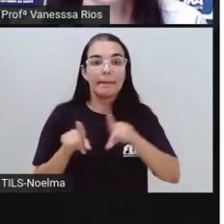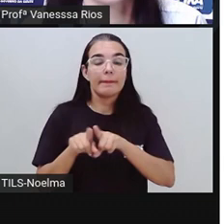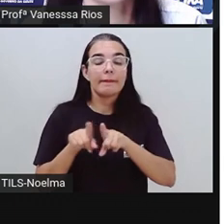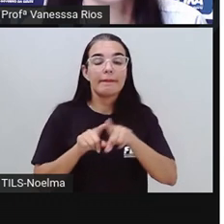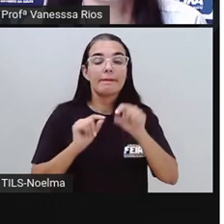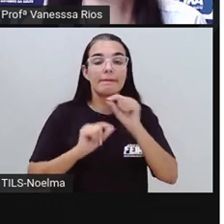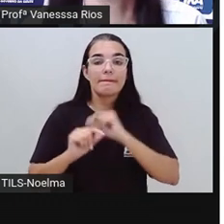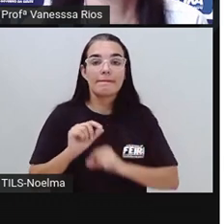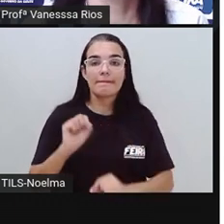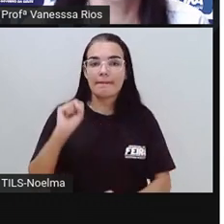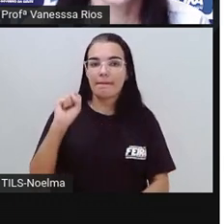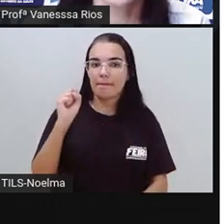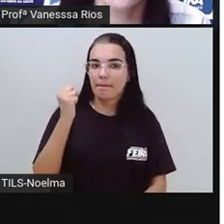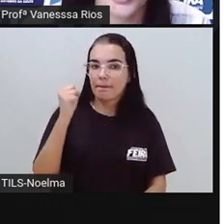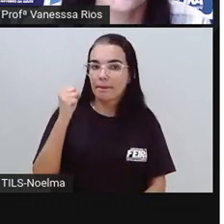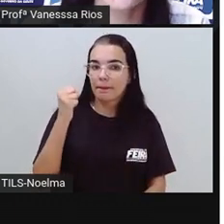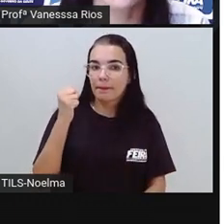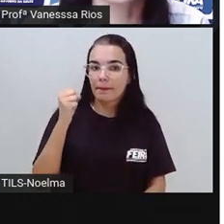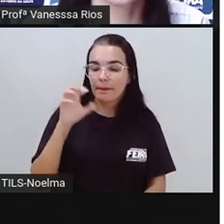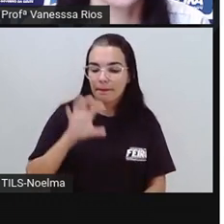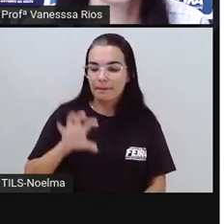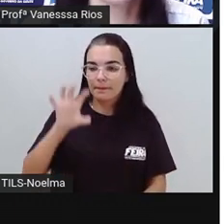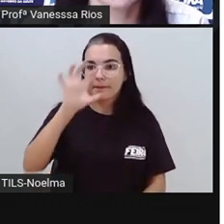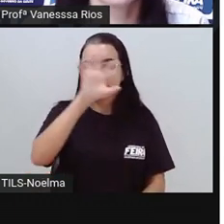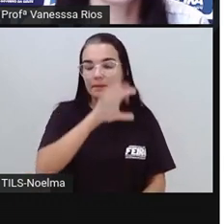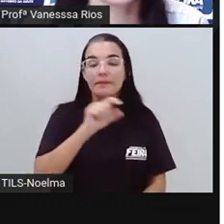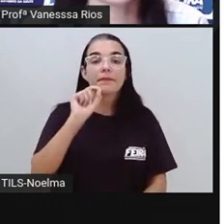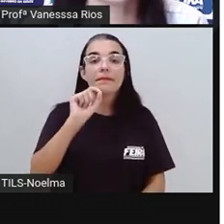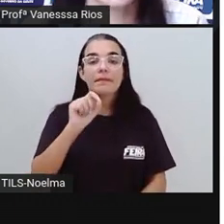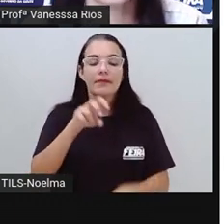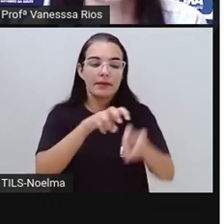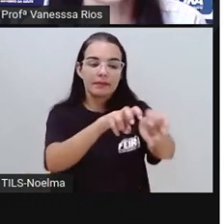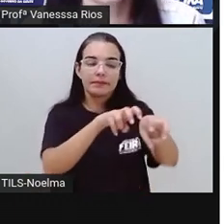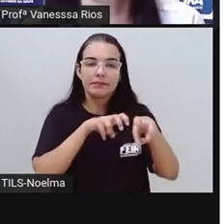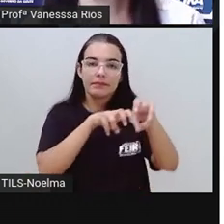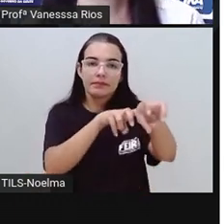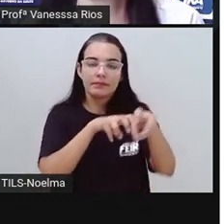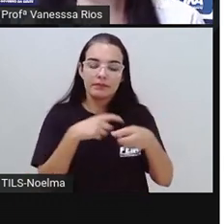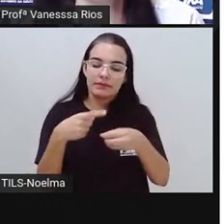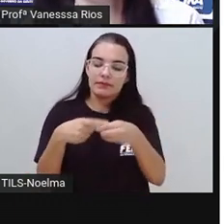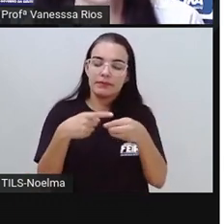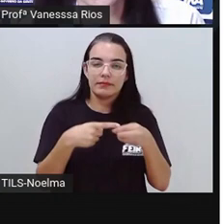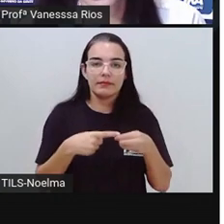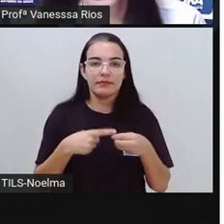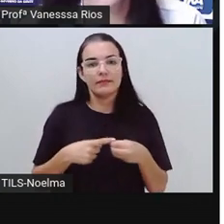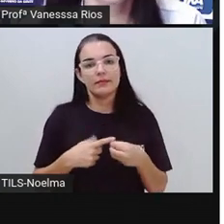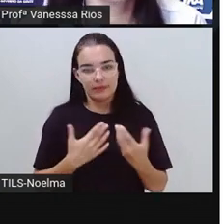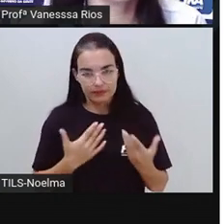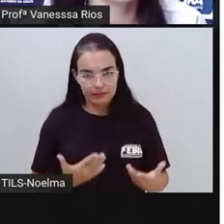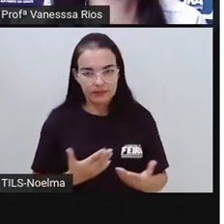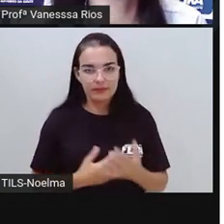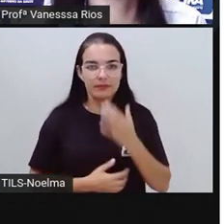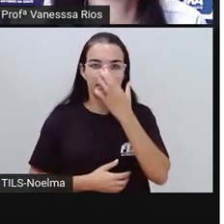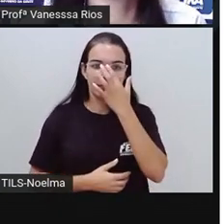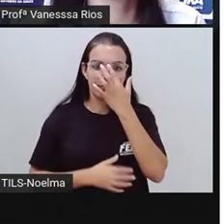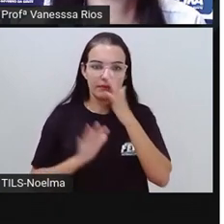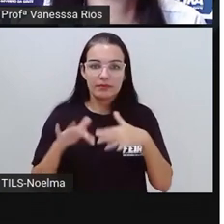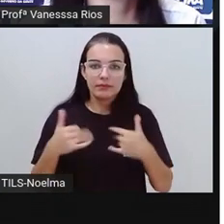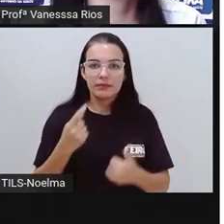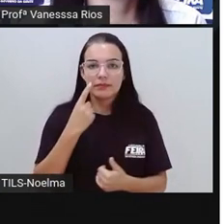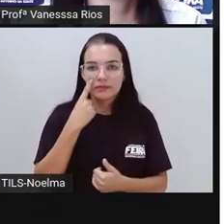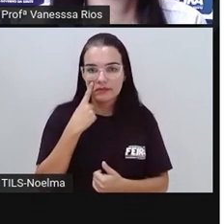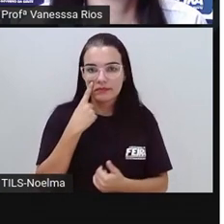administrativas, oito regiões correspondem a cada um dos distritos. Assim,